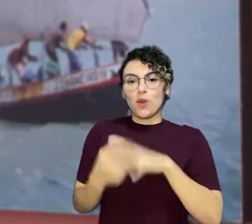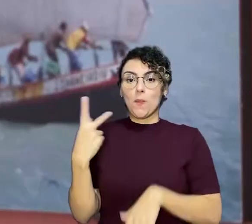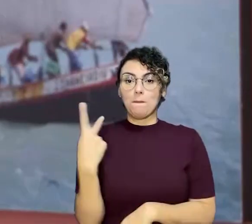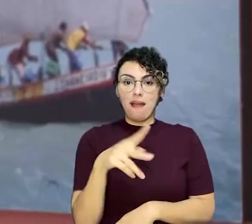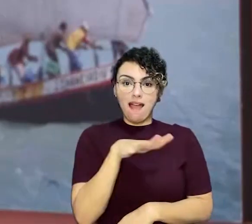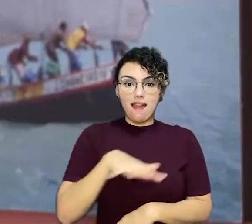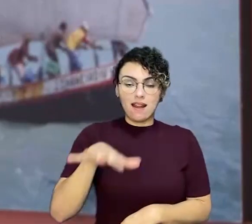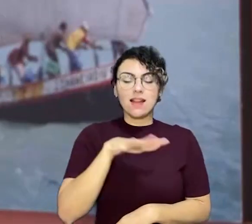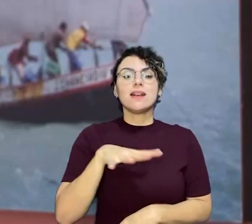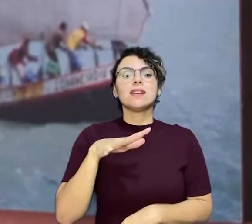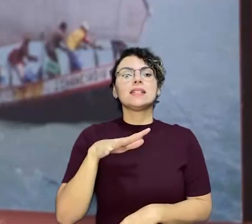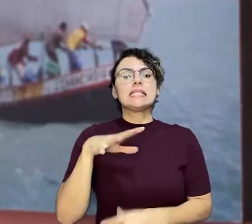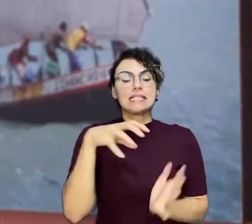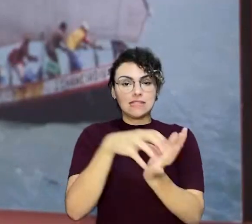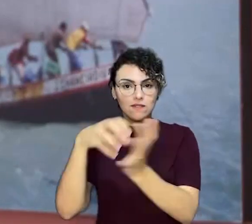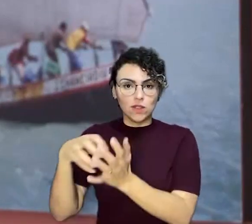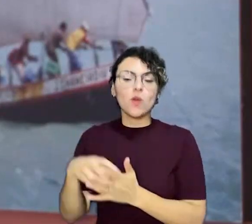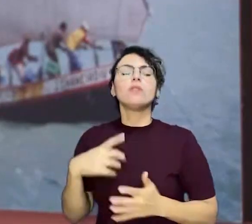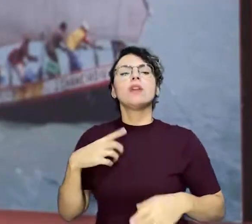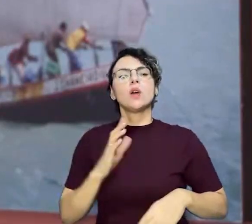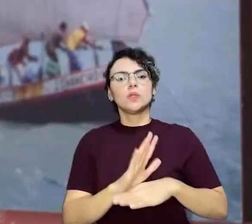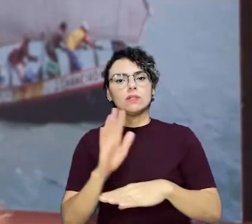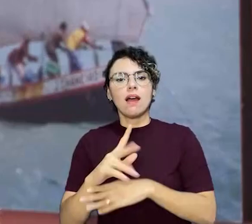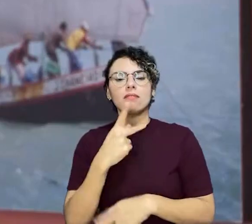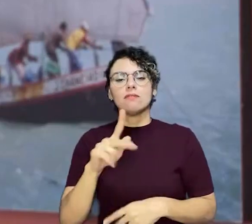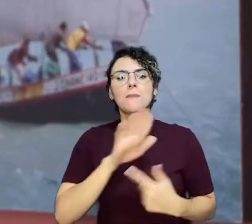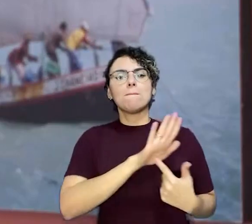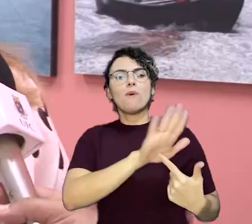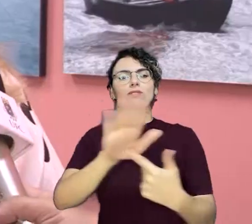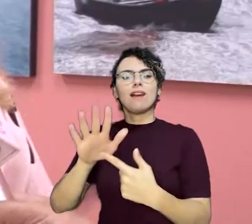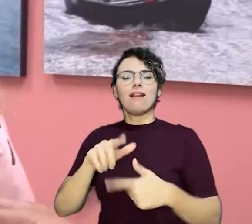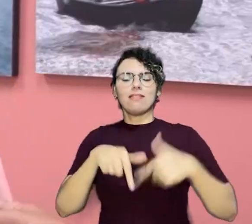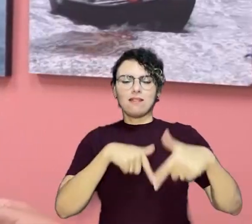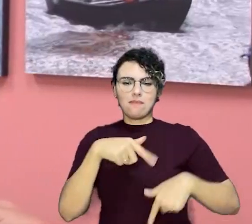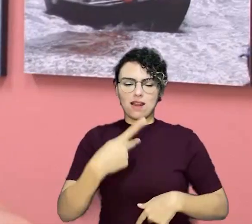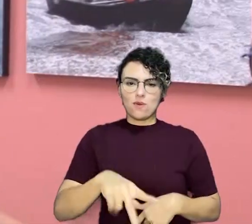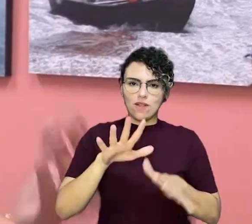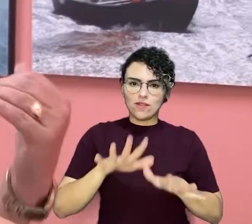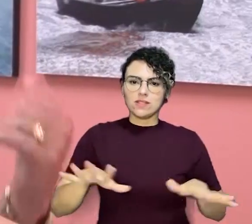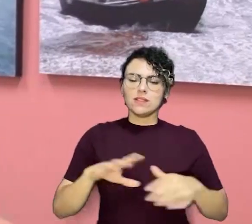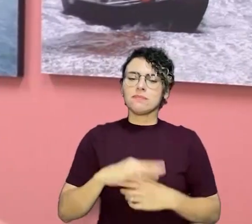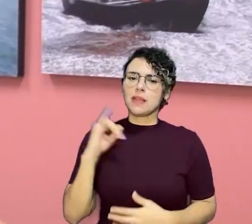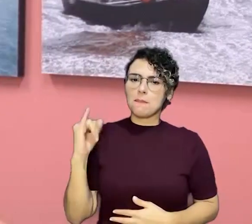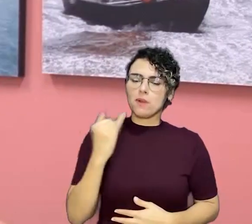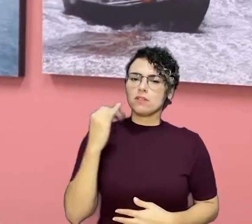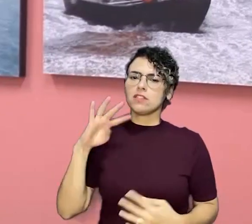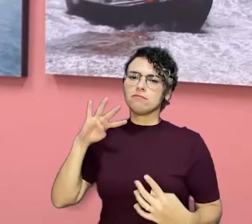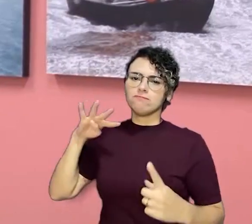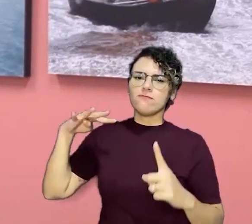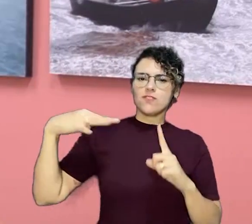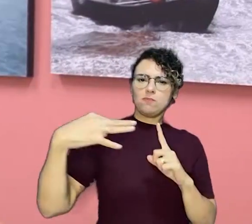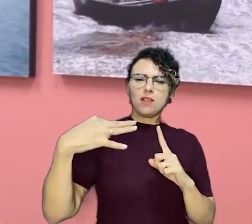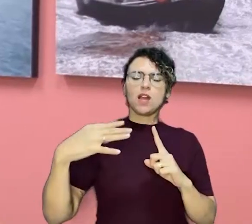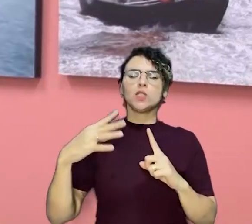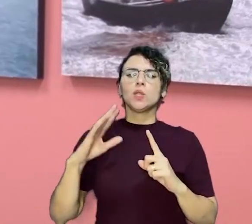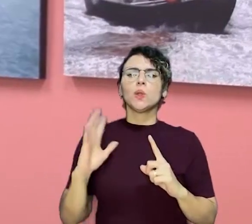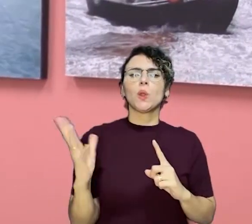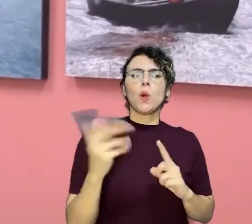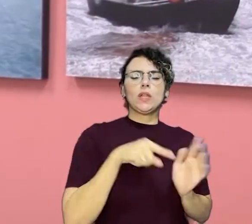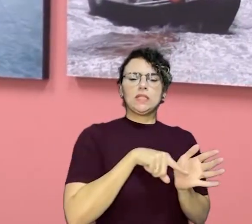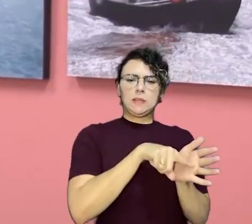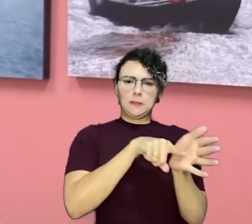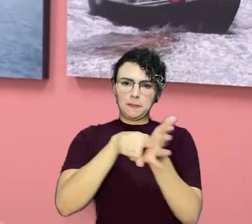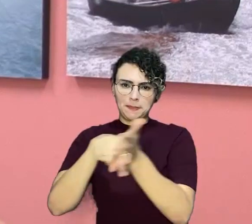ajudado a dar visibilidade aos trabalhos de muitos profissionais da UFC. É importante porque vai dar visibilidade a